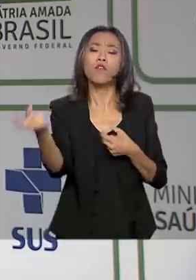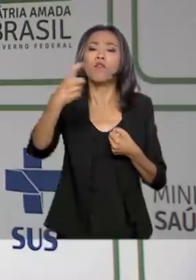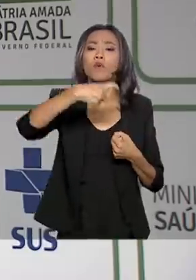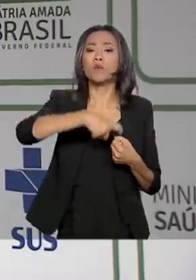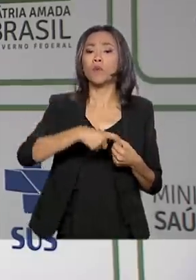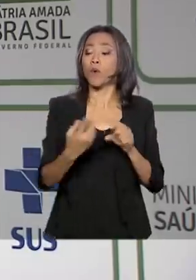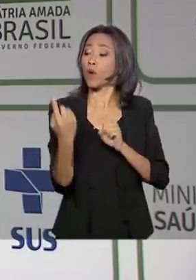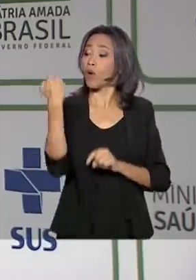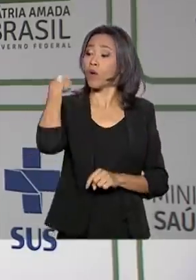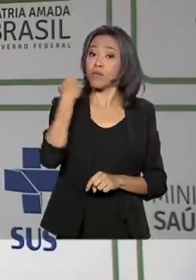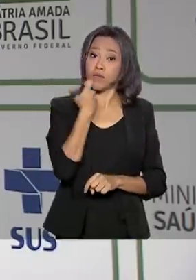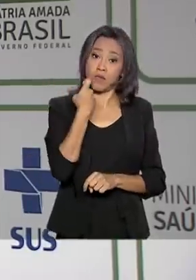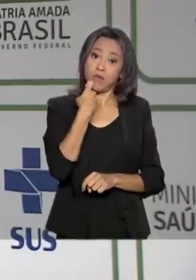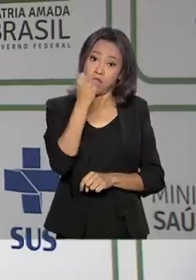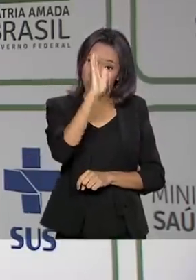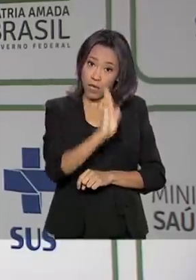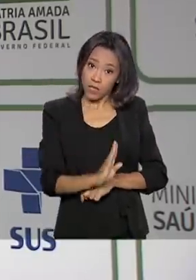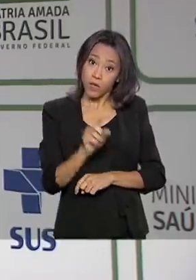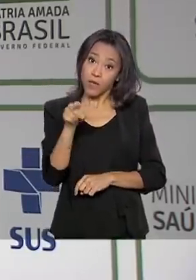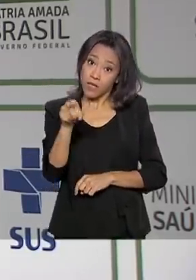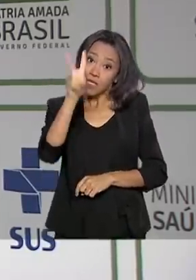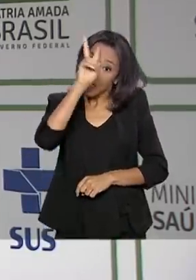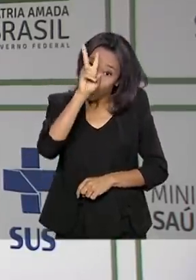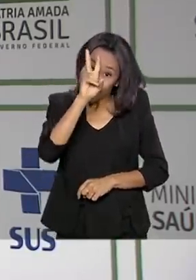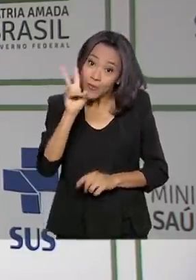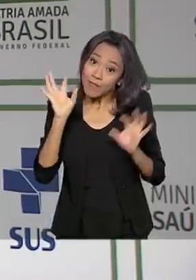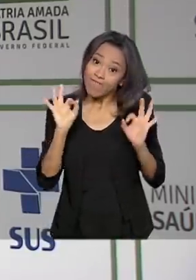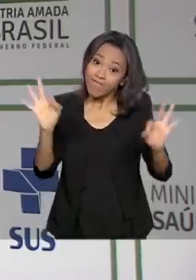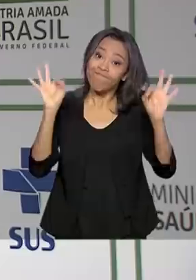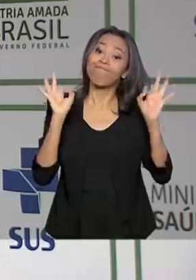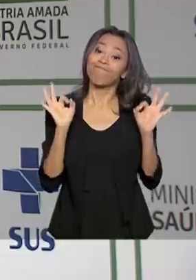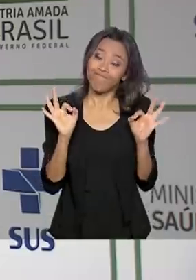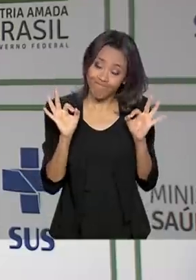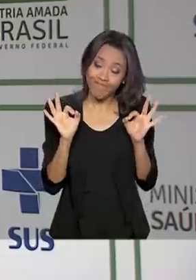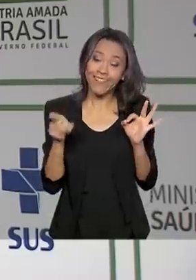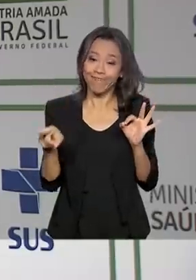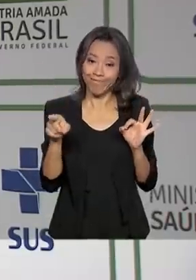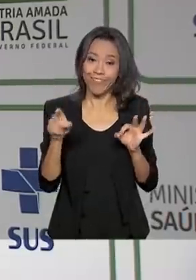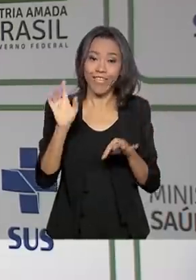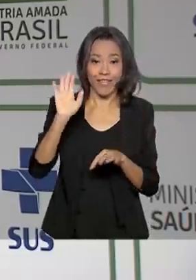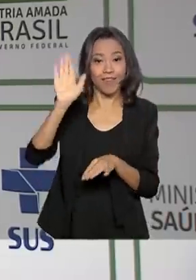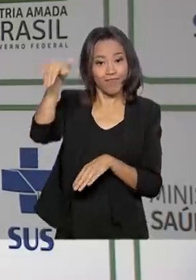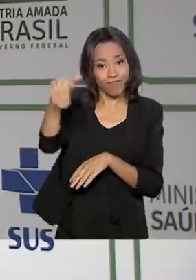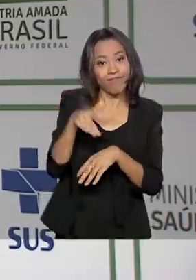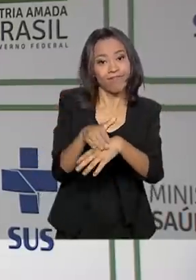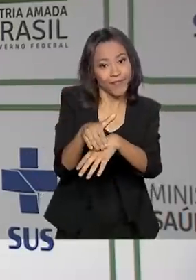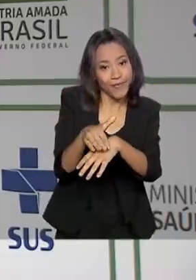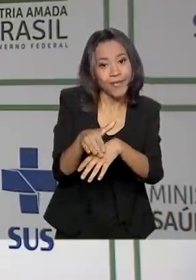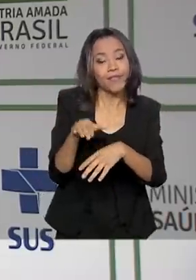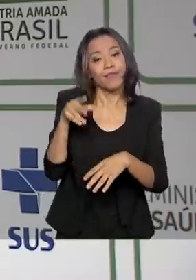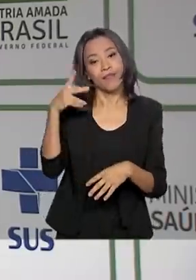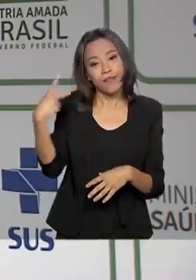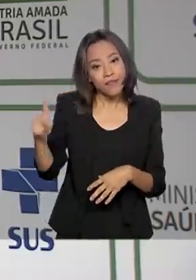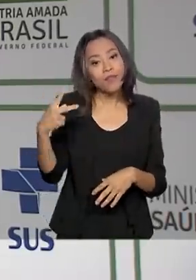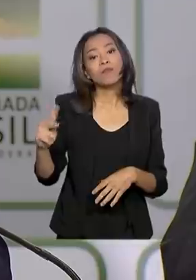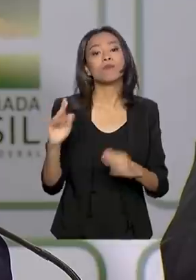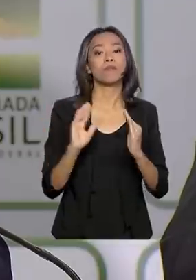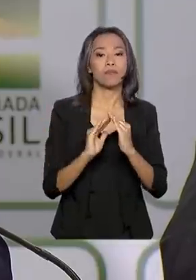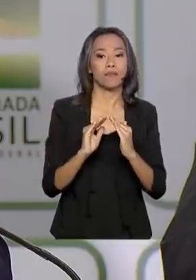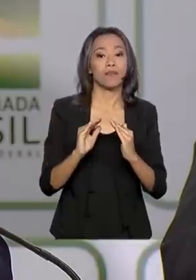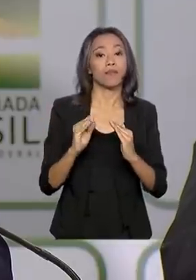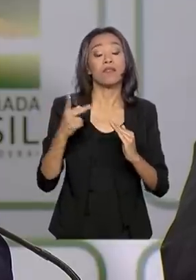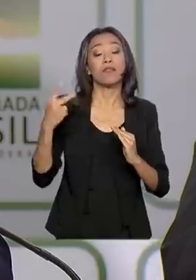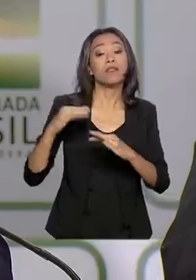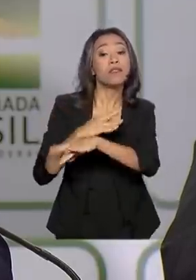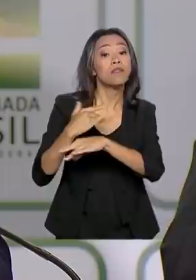sexta-feira. O diagnóstico veio na segunda no Hospital Albert Einstein, em São Paulo, cidade em que ele vive. É